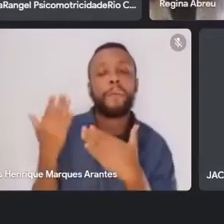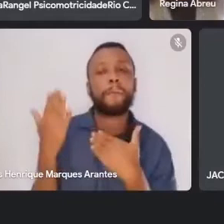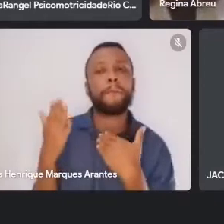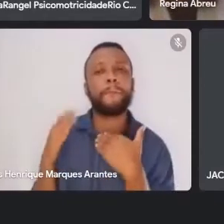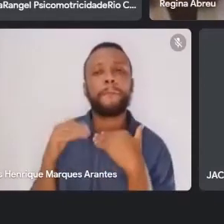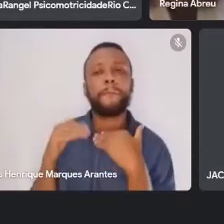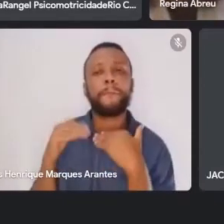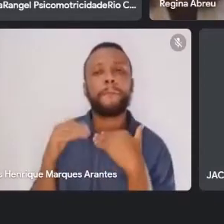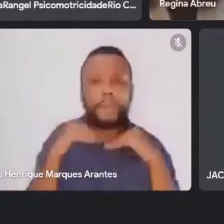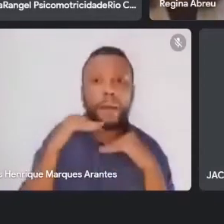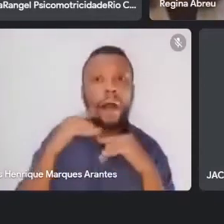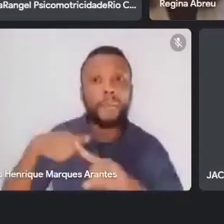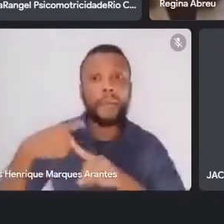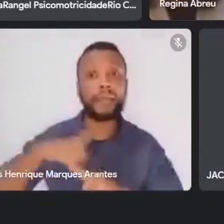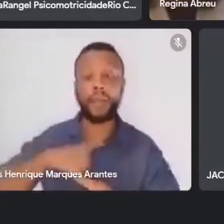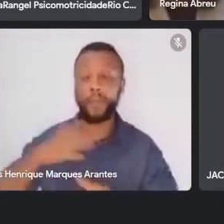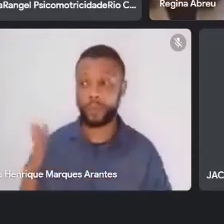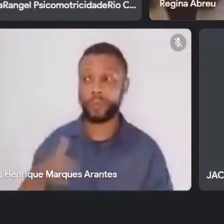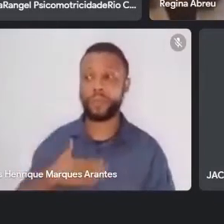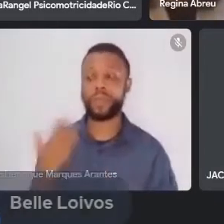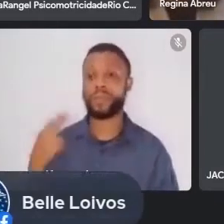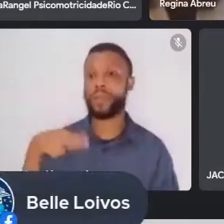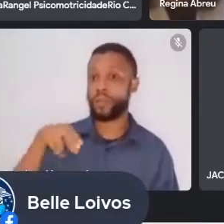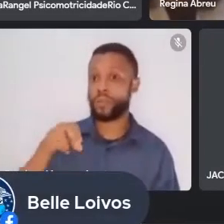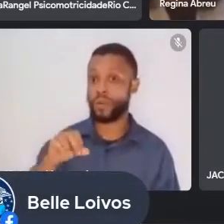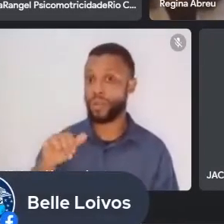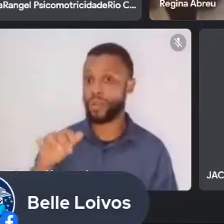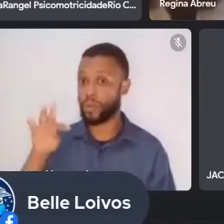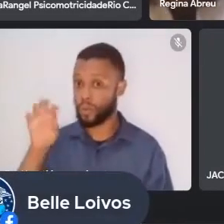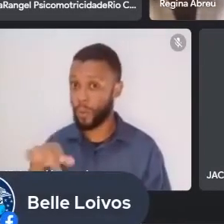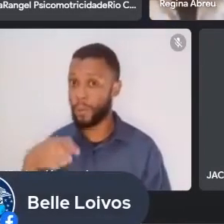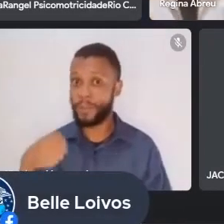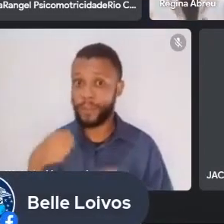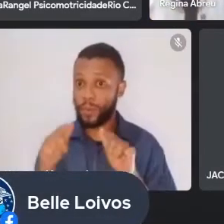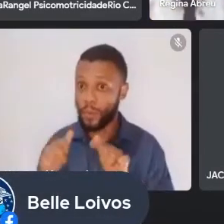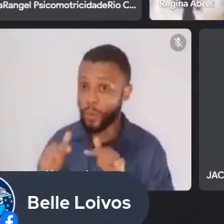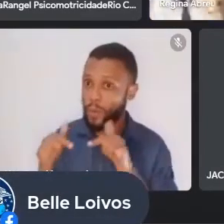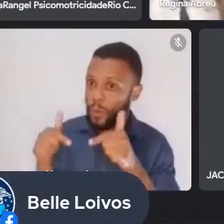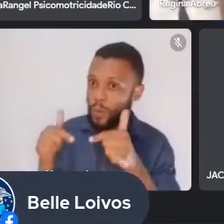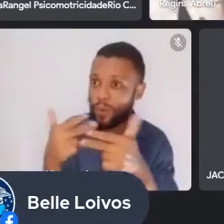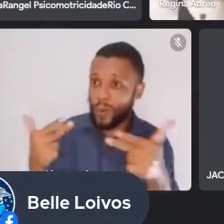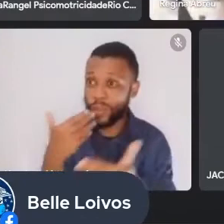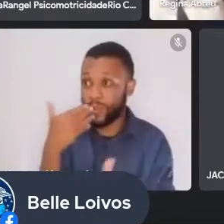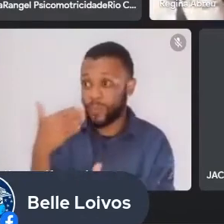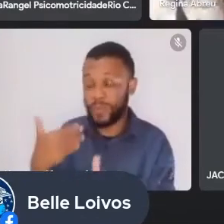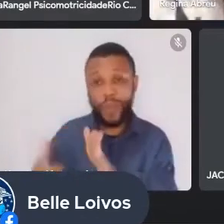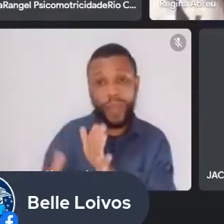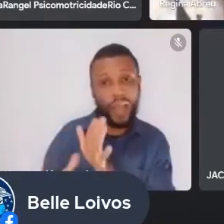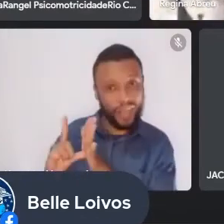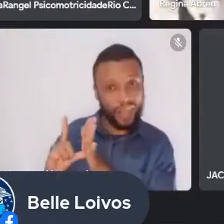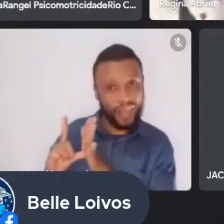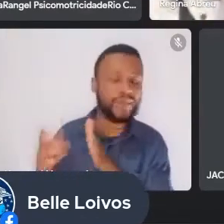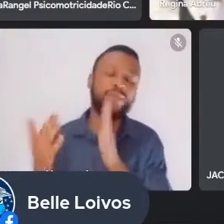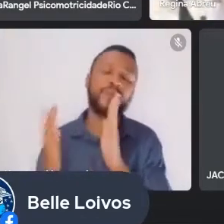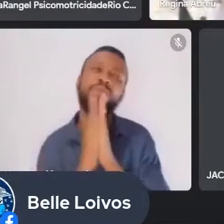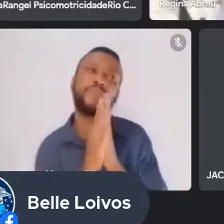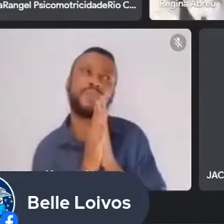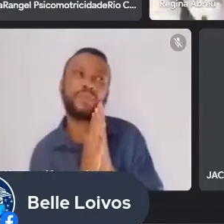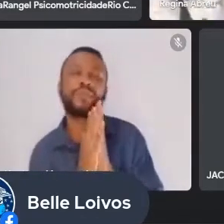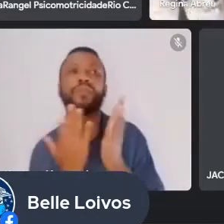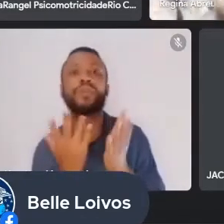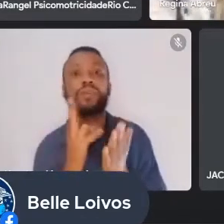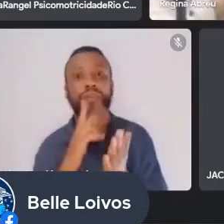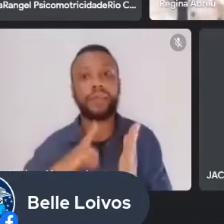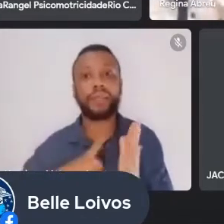surpresa para o Noilton, né, a promessa é dívida, eu preciso fazer um negócio aqui que ele me pediu de qualquer maneira, vai ter lista de